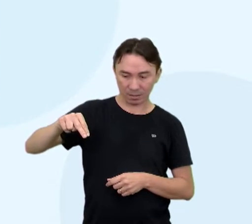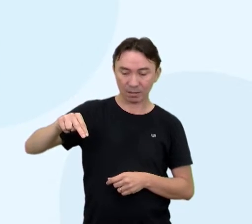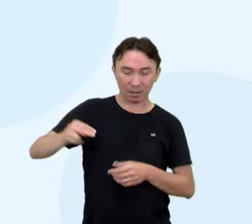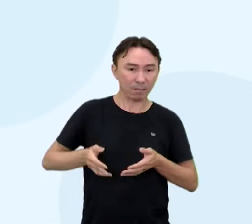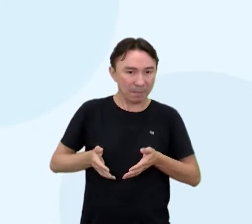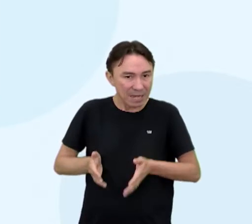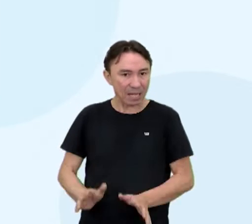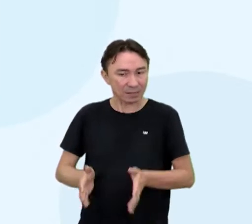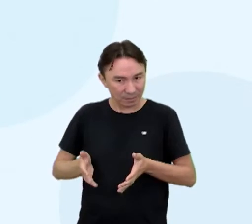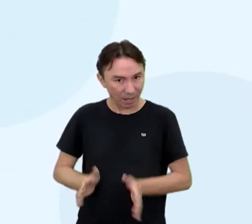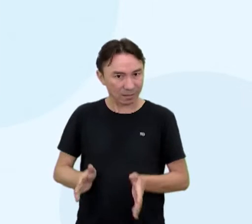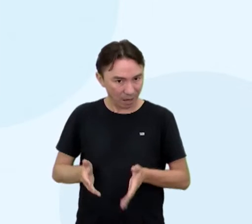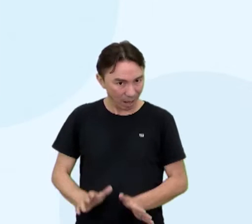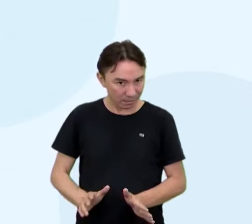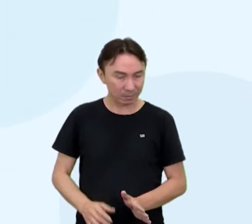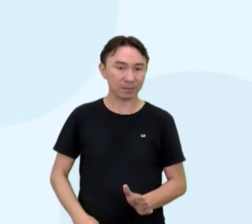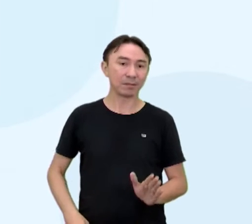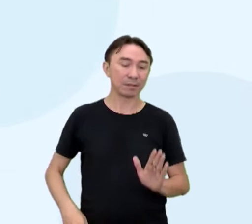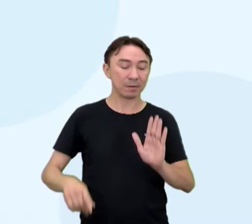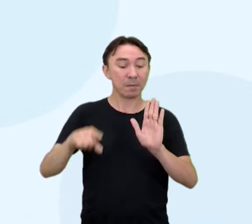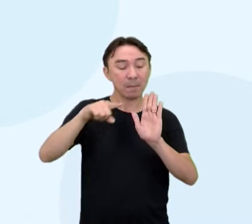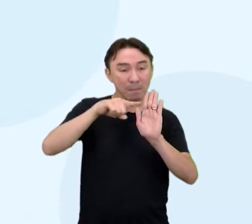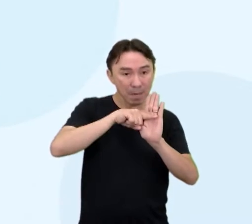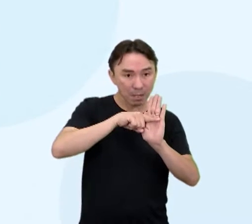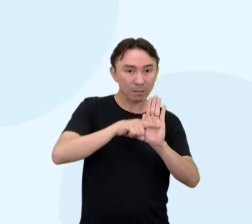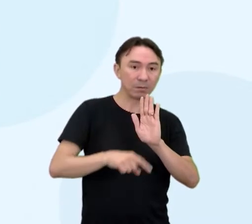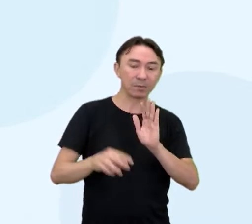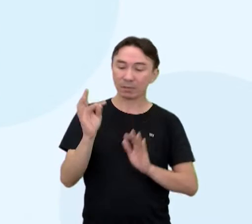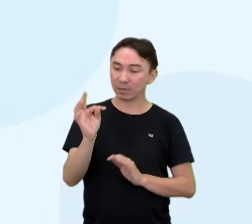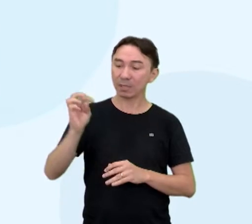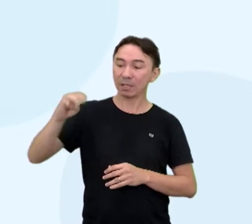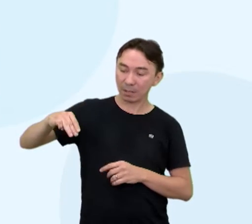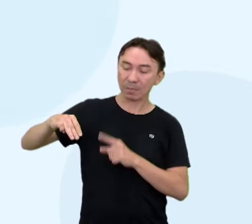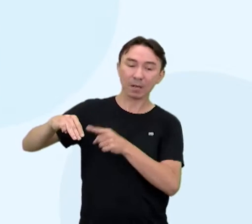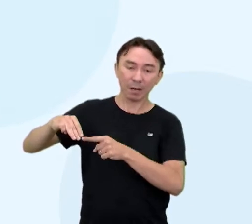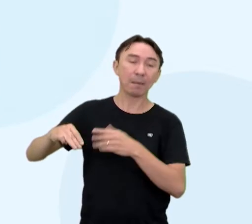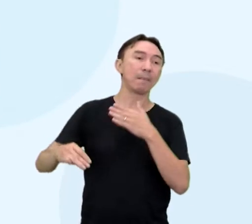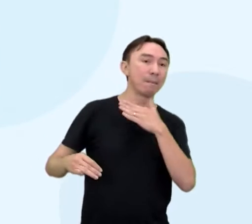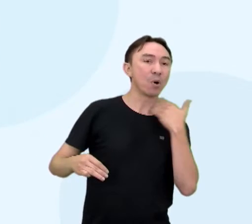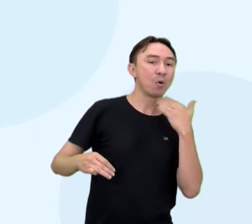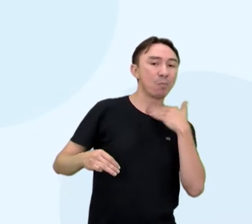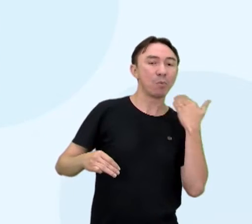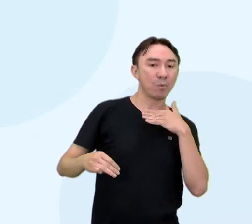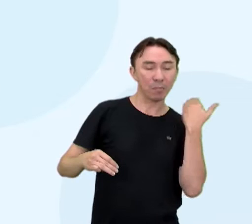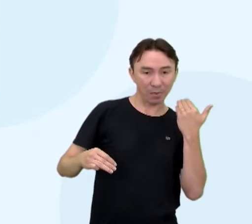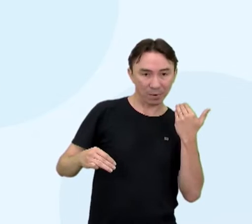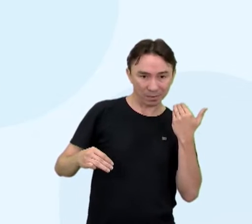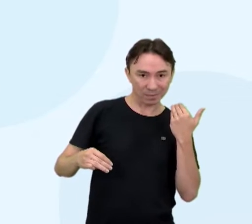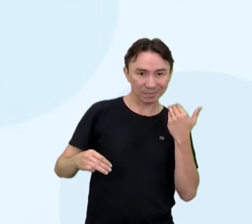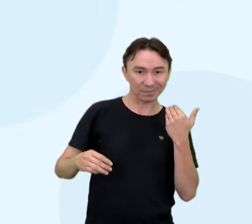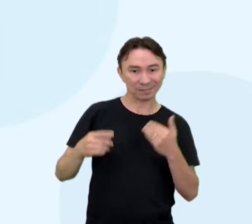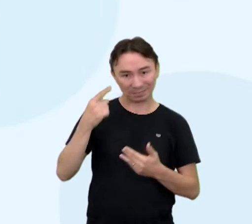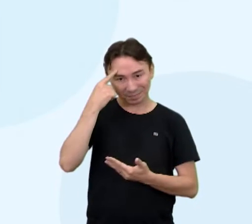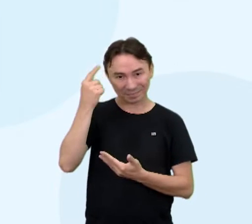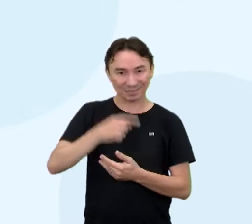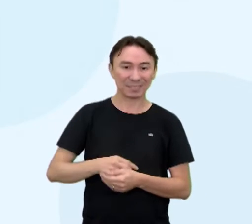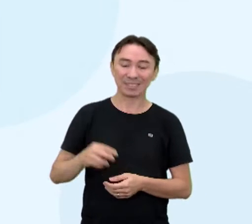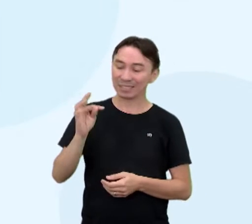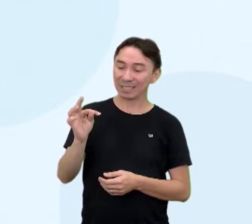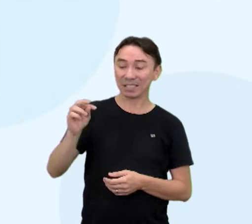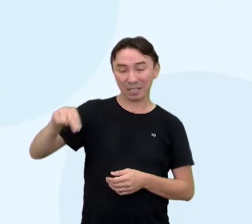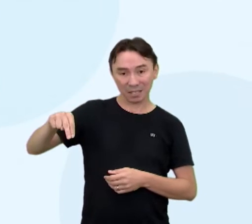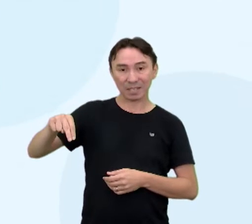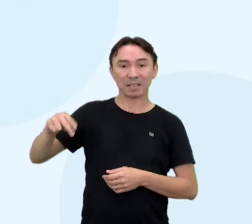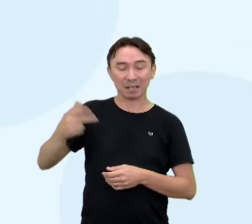natalidade, menos TM, taxa de mortalidade. Então tá lá o TN, número de nascidos vivos, divididos